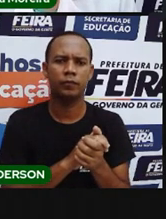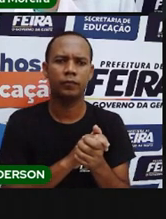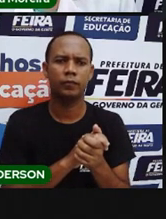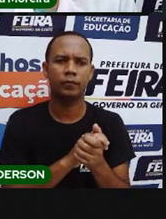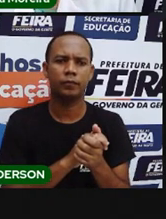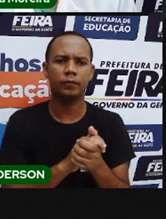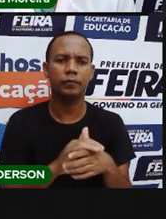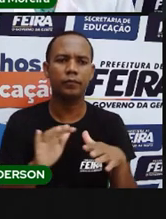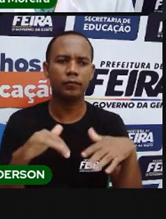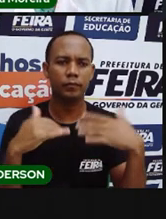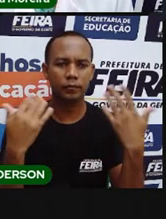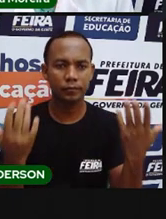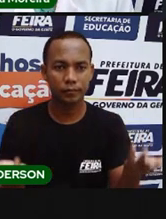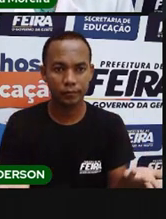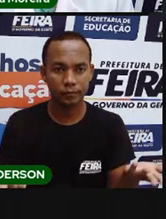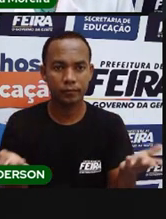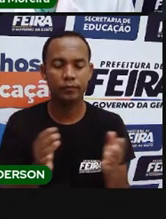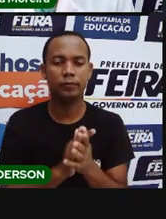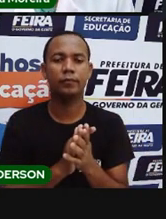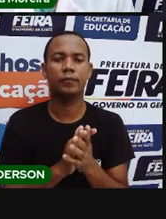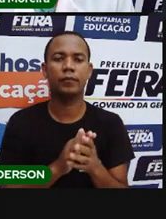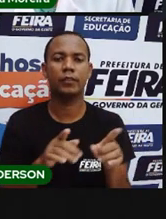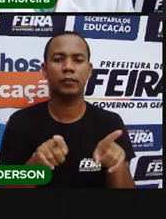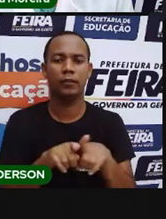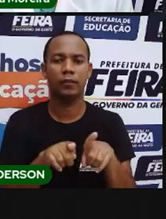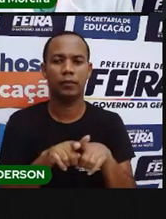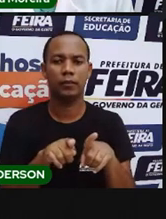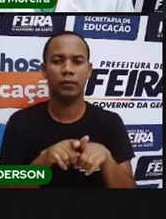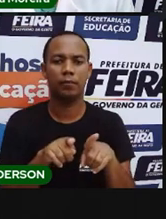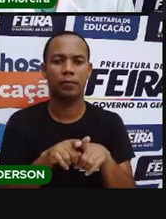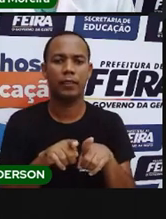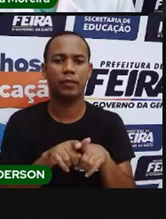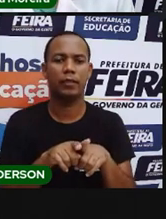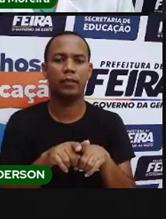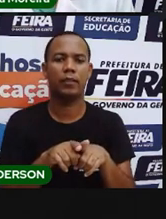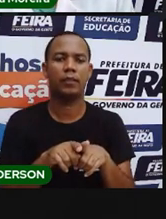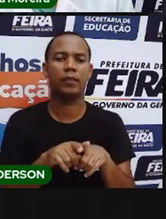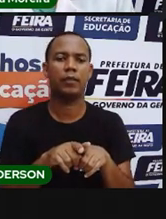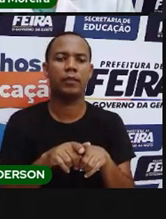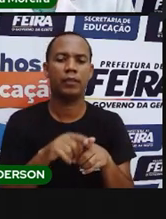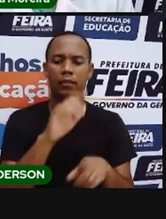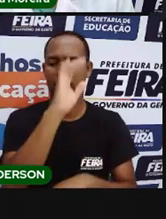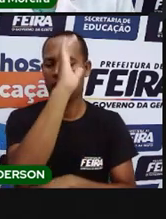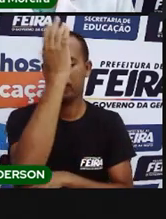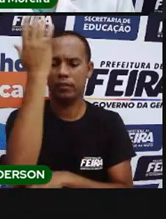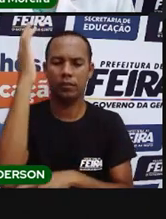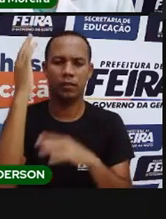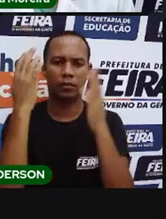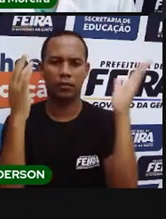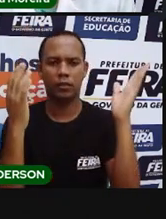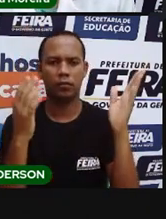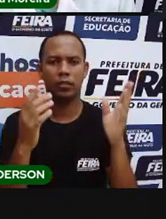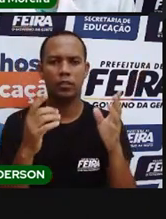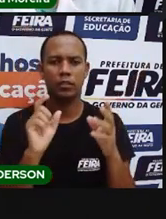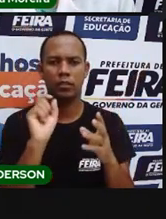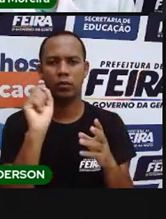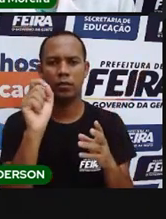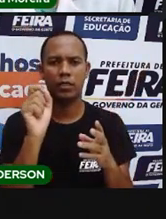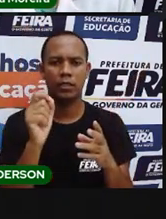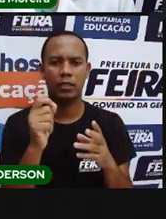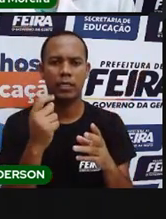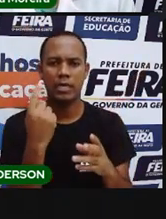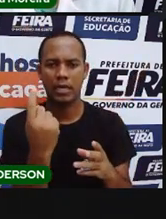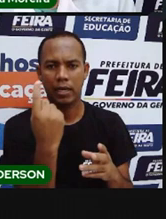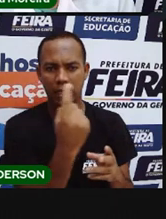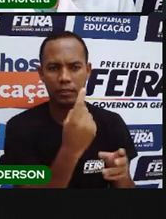Bom, as concepções indígenas de natureza variam bastante, pois cada povo tem um modo